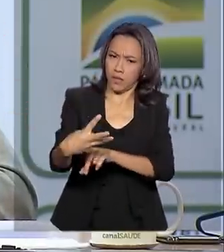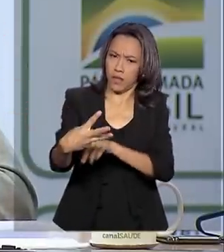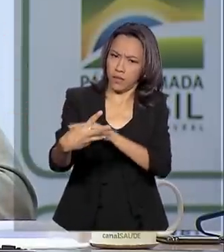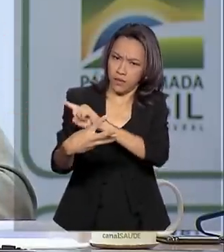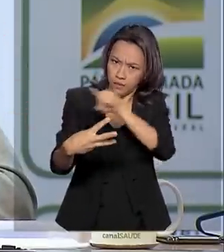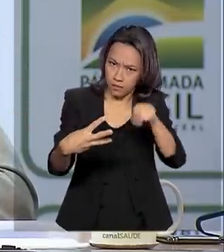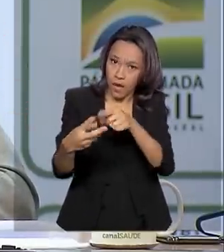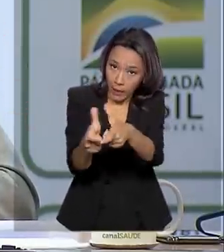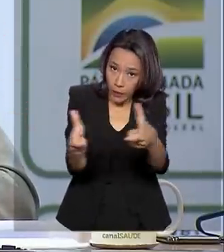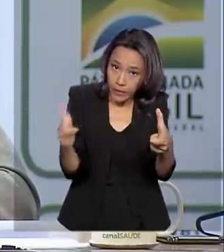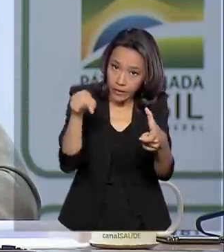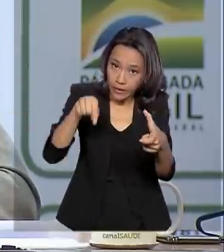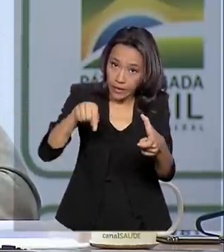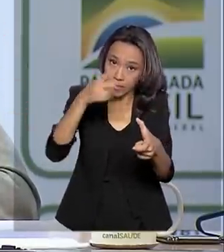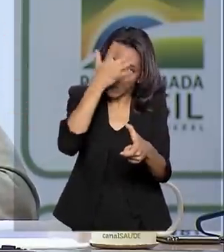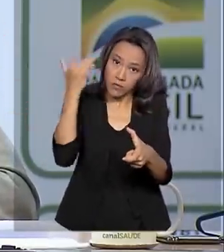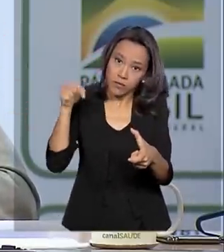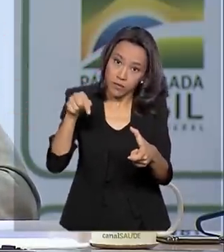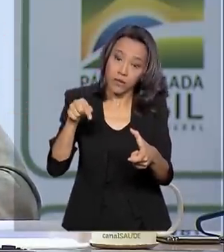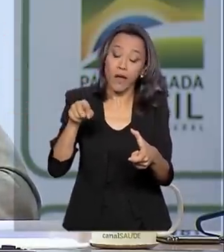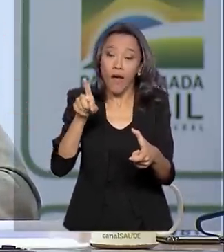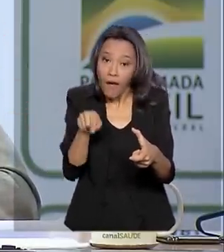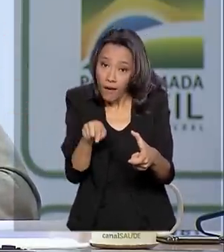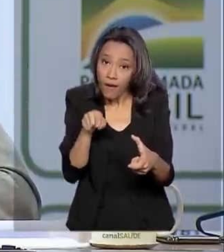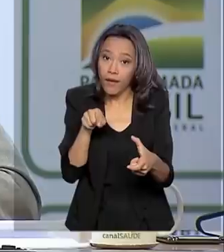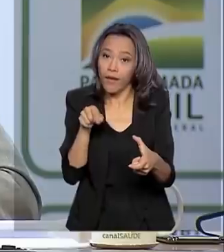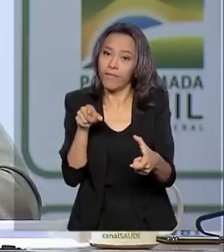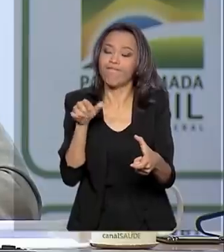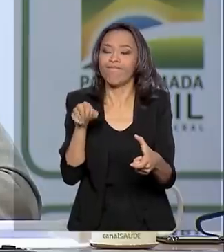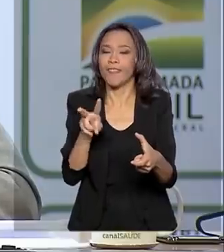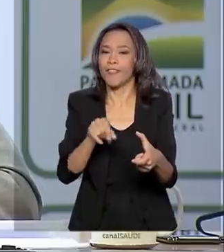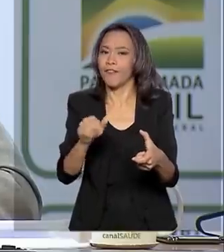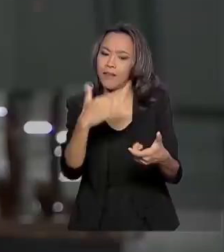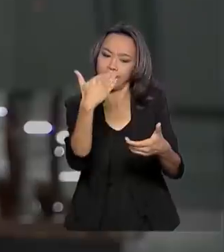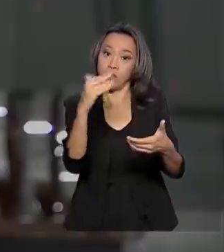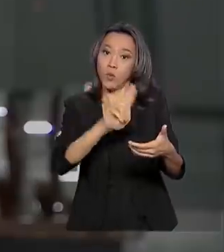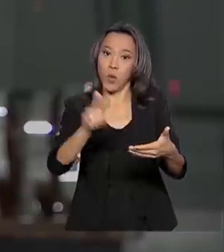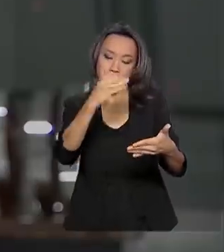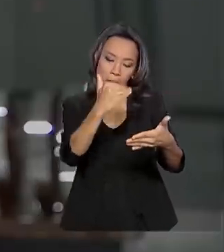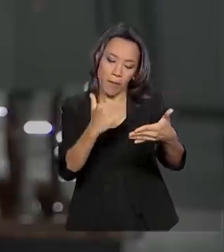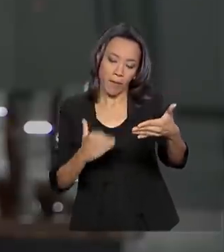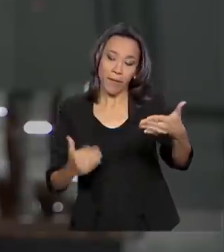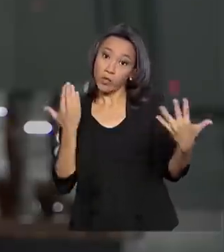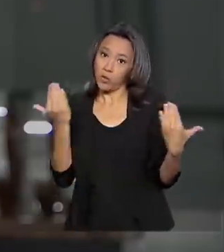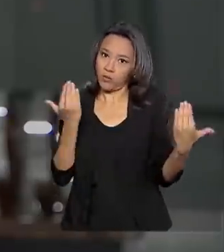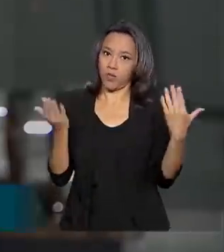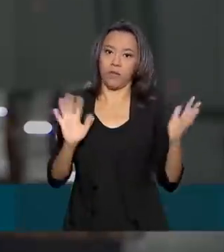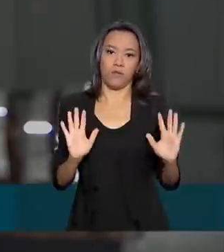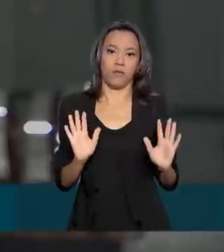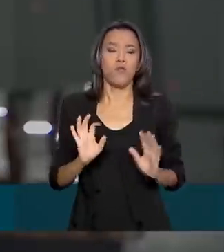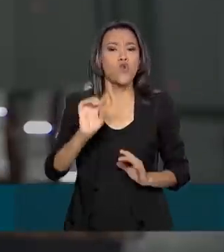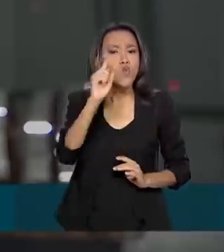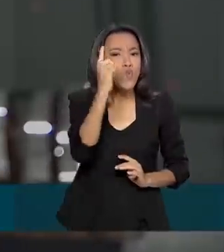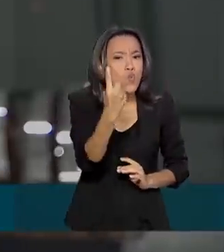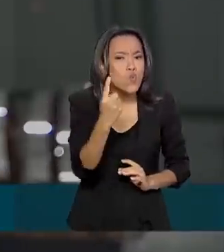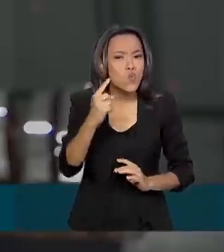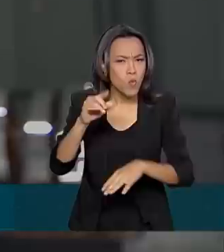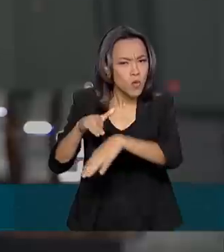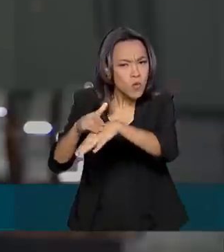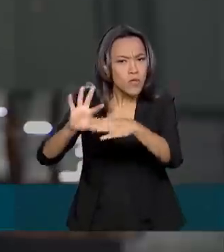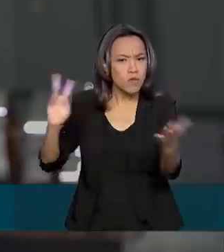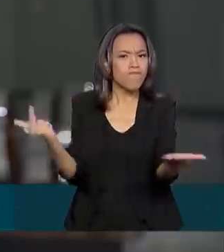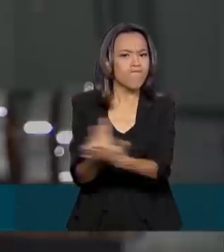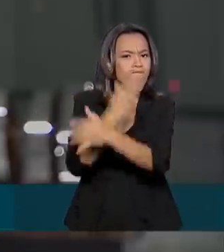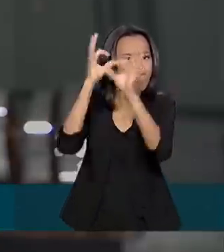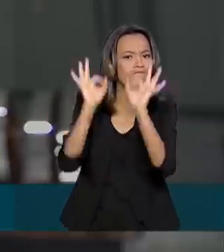213, sejam casos que vão entrar na lista de suspeitos. Por enquanto, apenas um caso foi confirmado